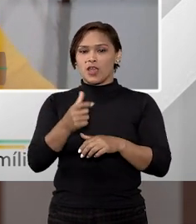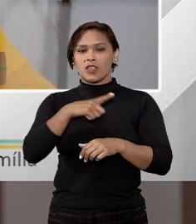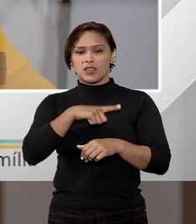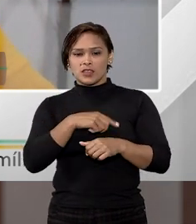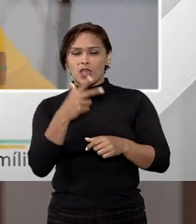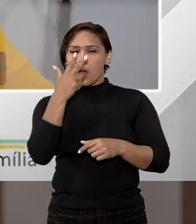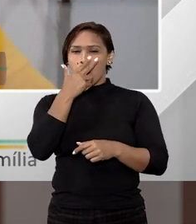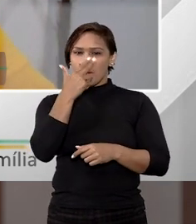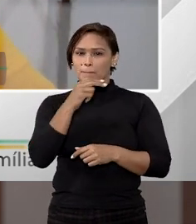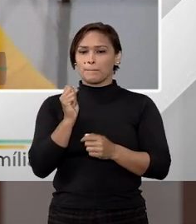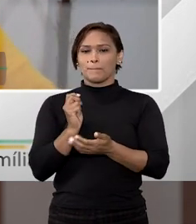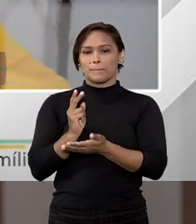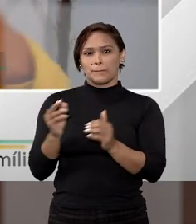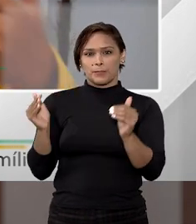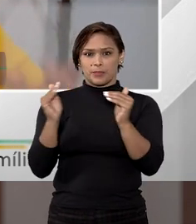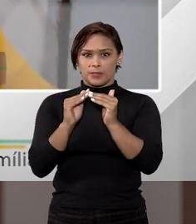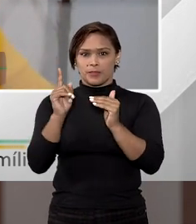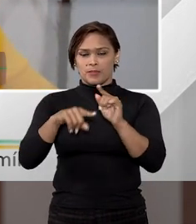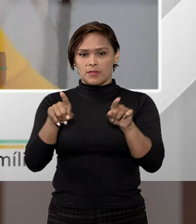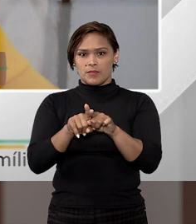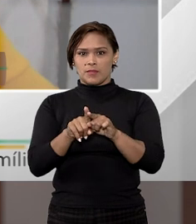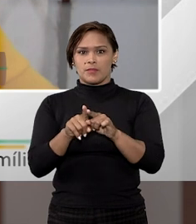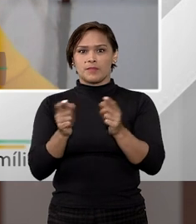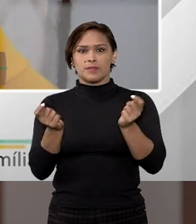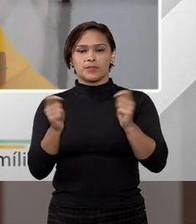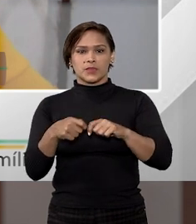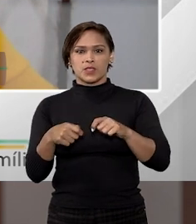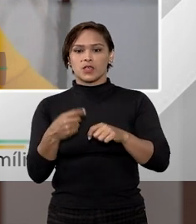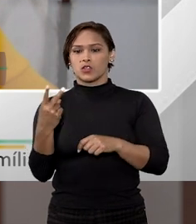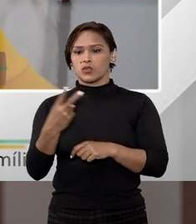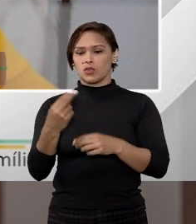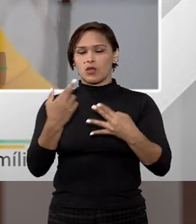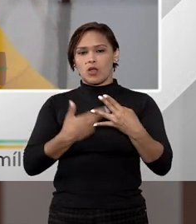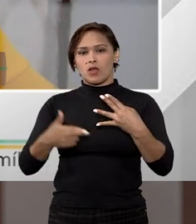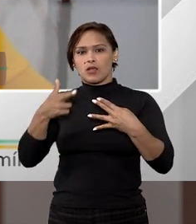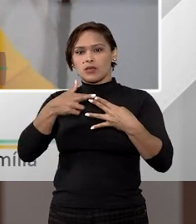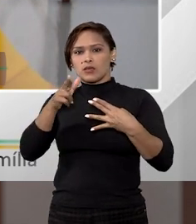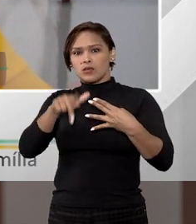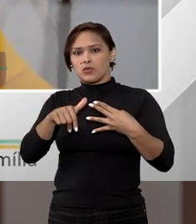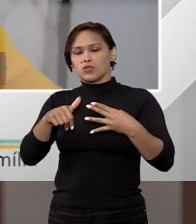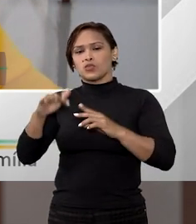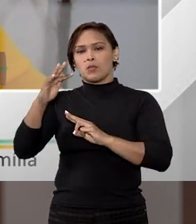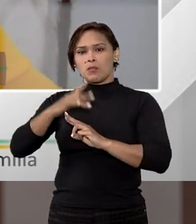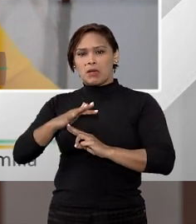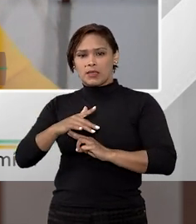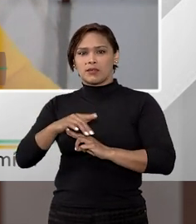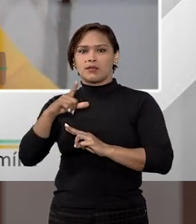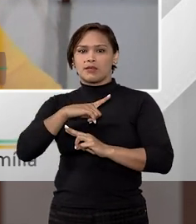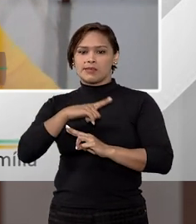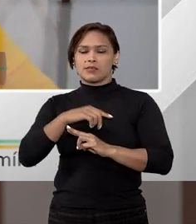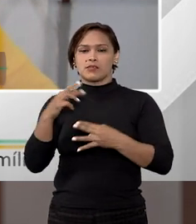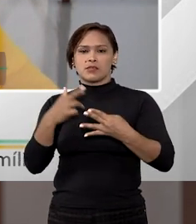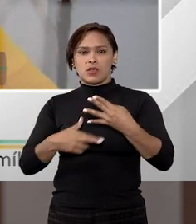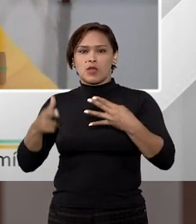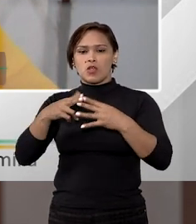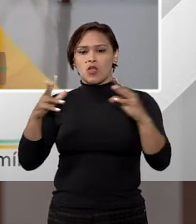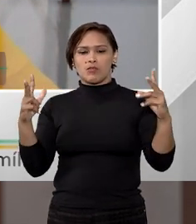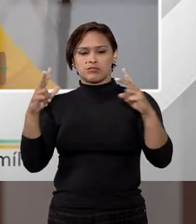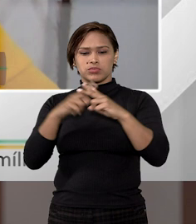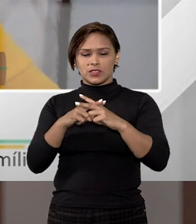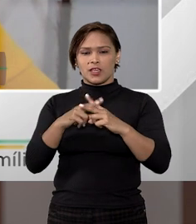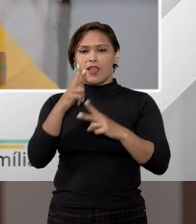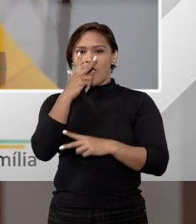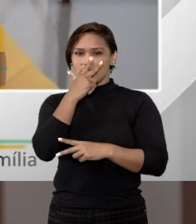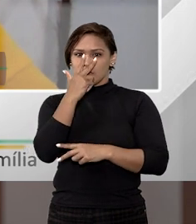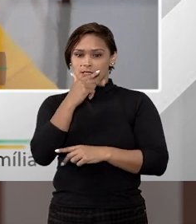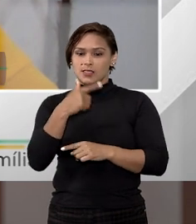tem alguns repetitivos aí consolidados, inclusive, dois recursos do Estado do Paraná, que são recursos tão atrelados a